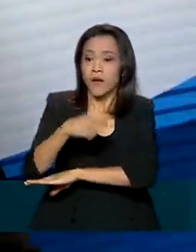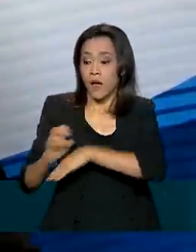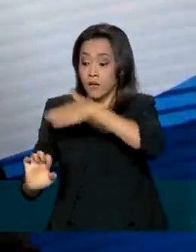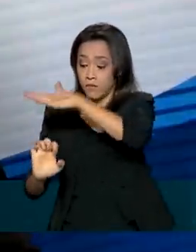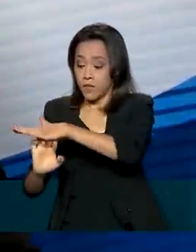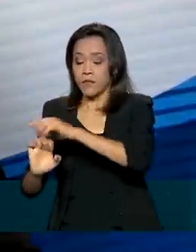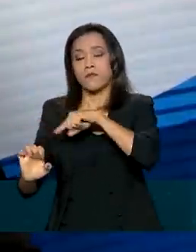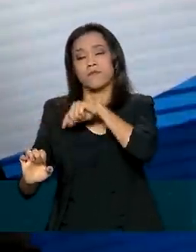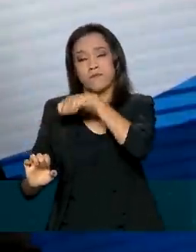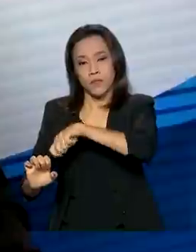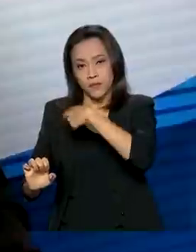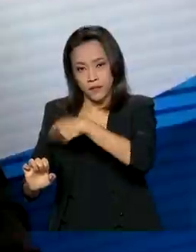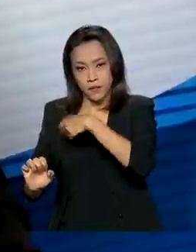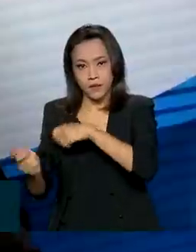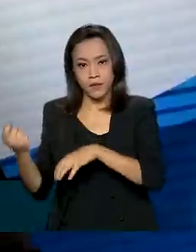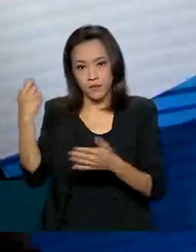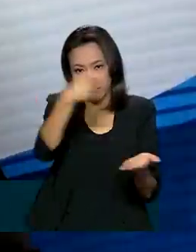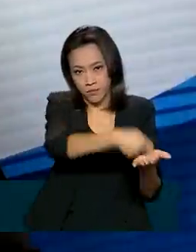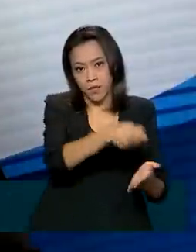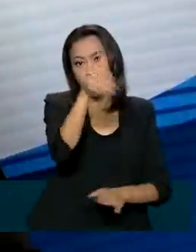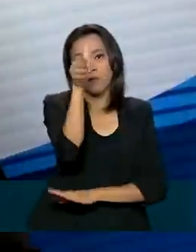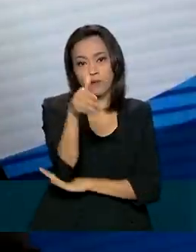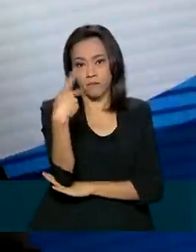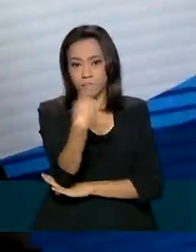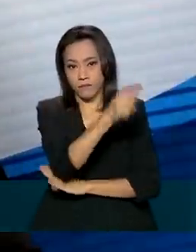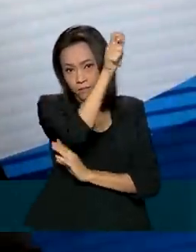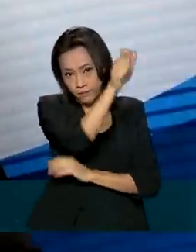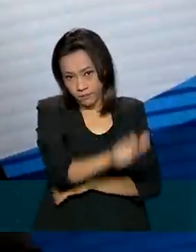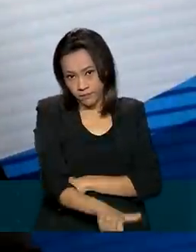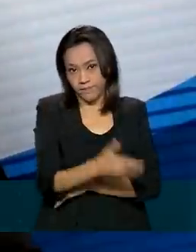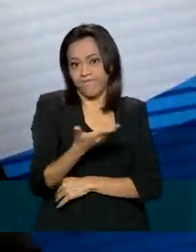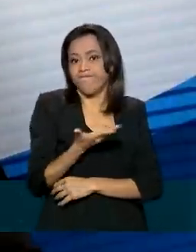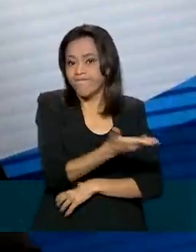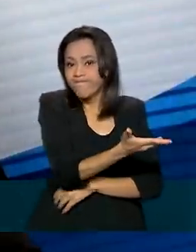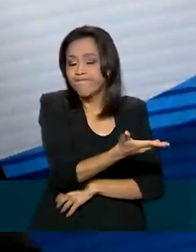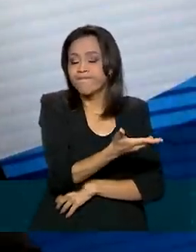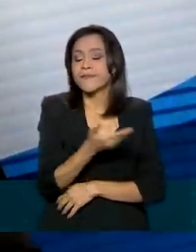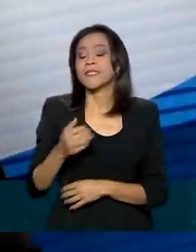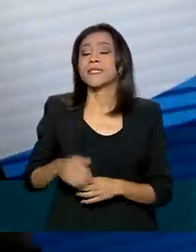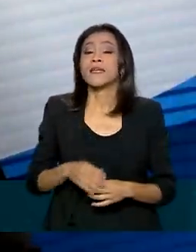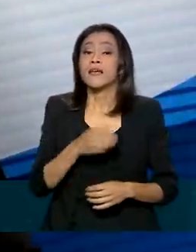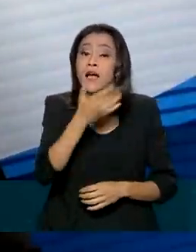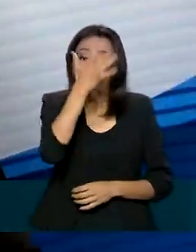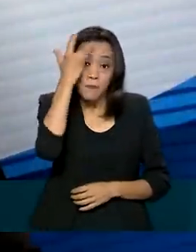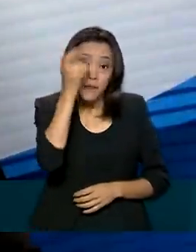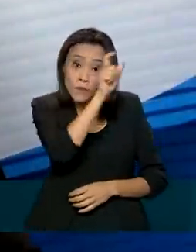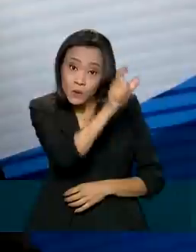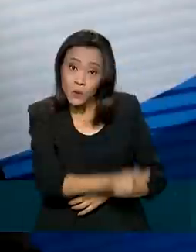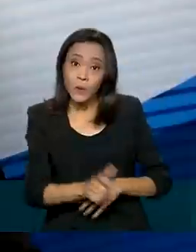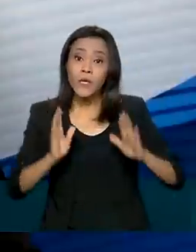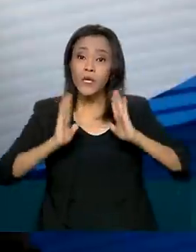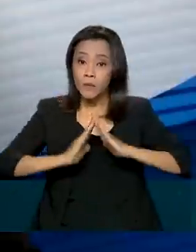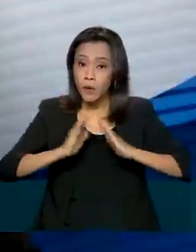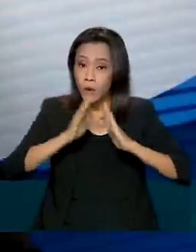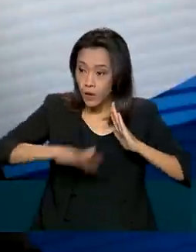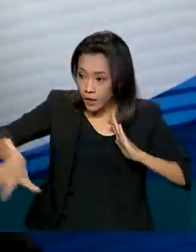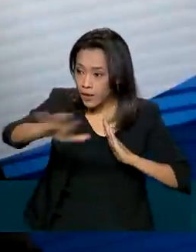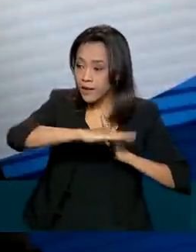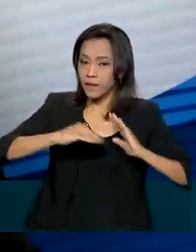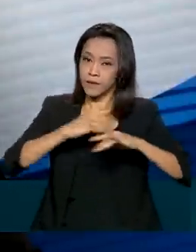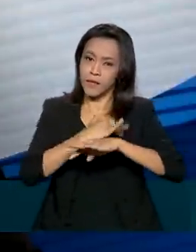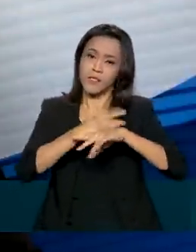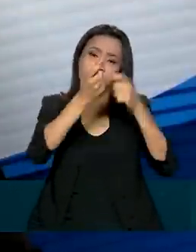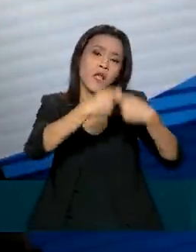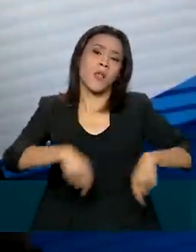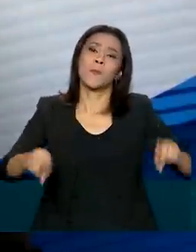dever de custear a sua hospedagem. Caso seja um passageiro que resida naquela localidade, logicamente ele